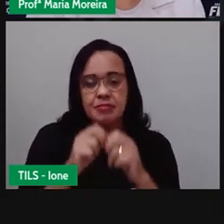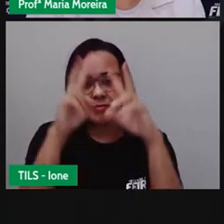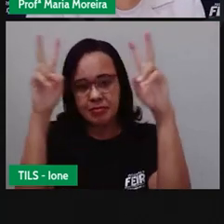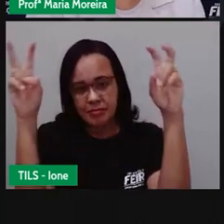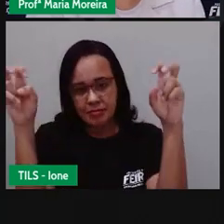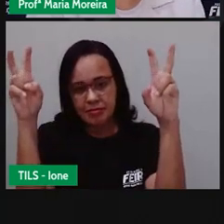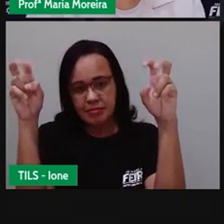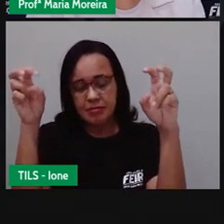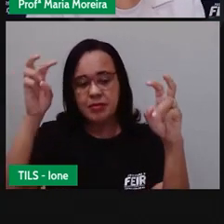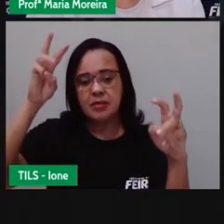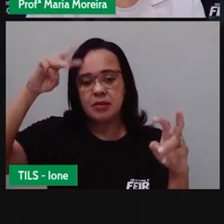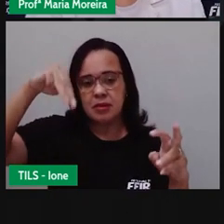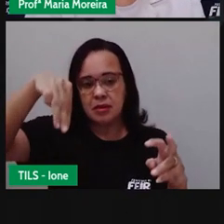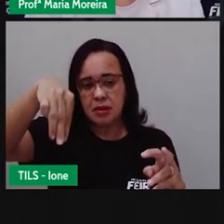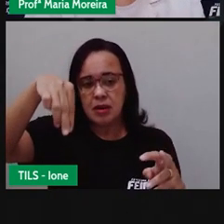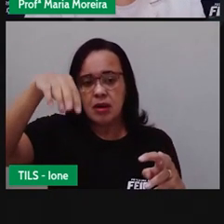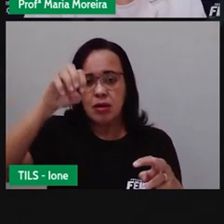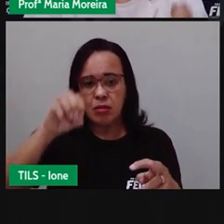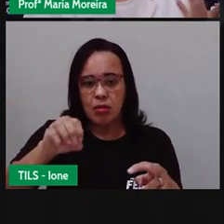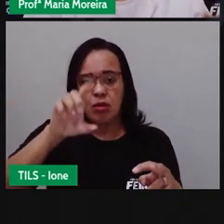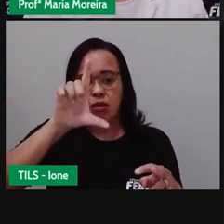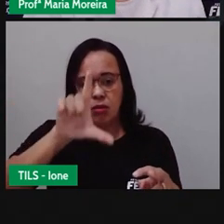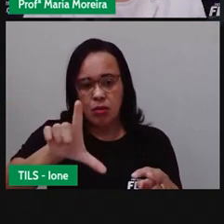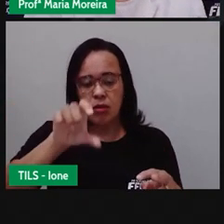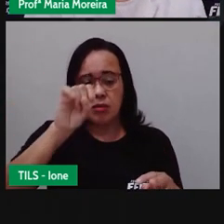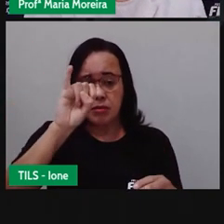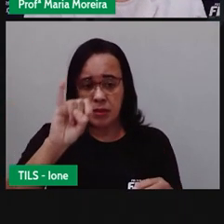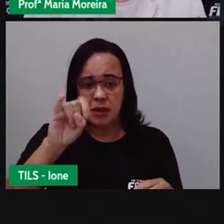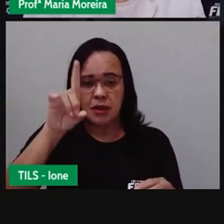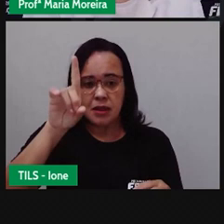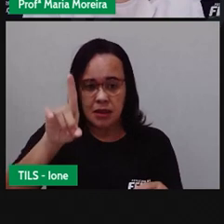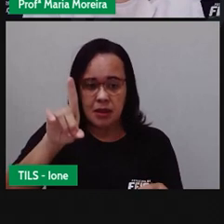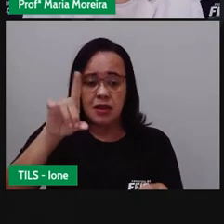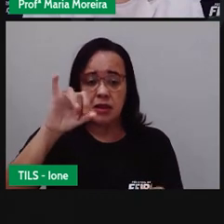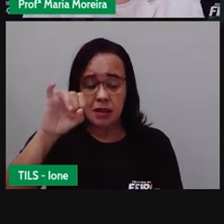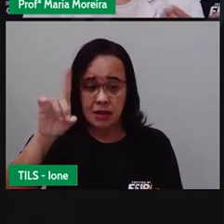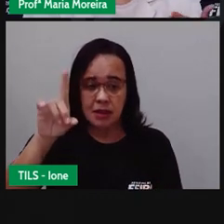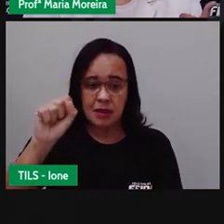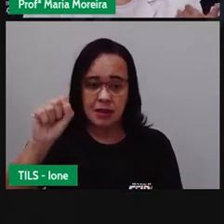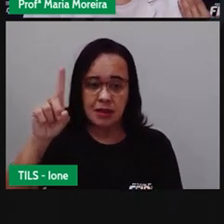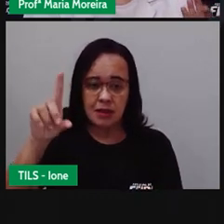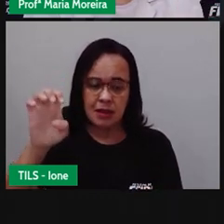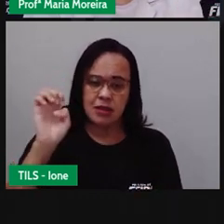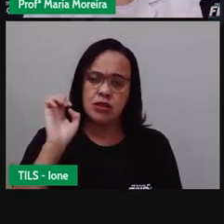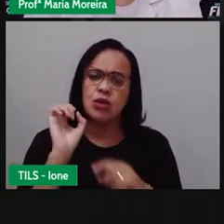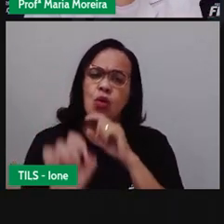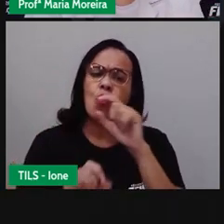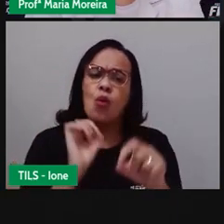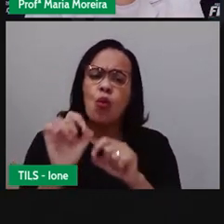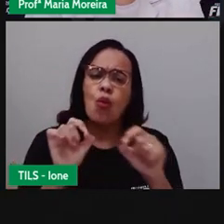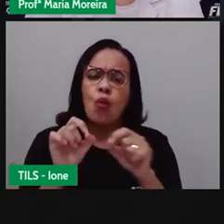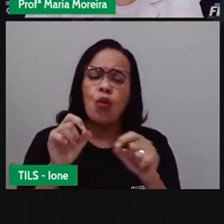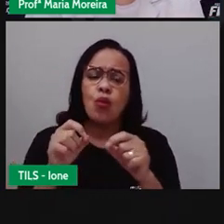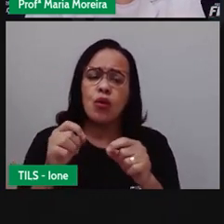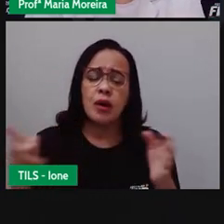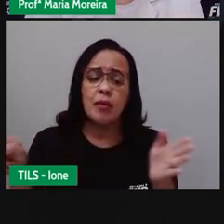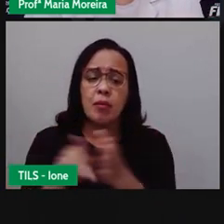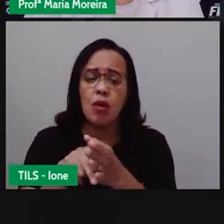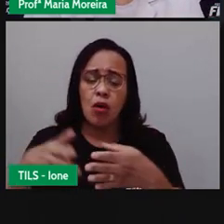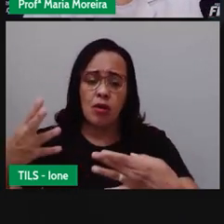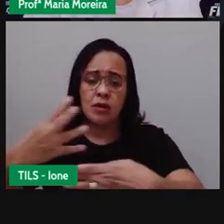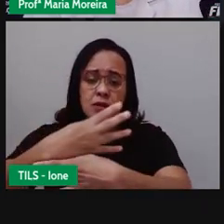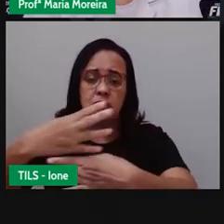essa moça. Bom, o que é essa tal mobilidade urbana, né?